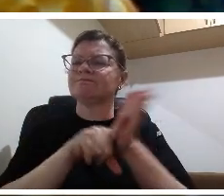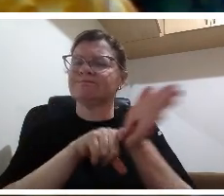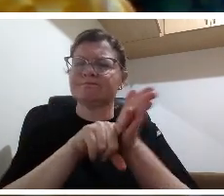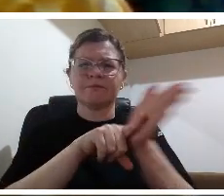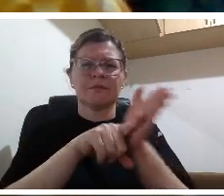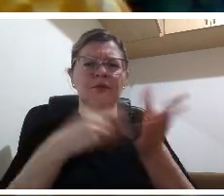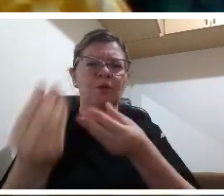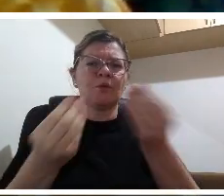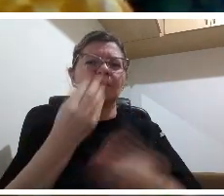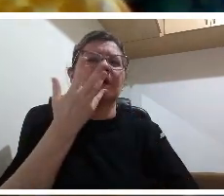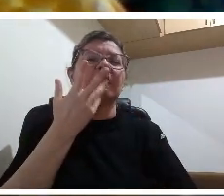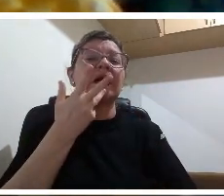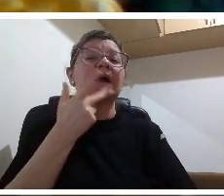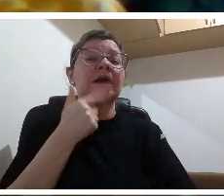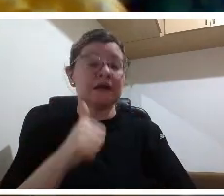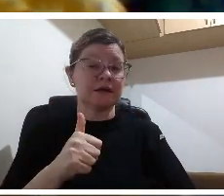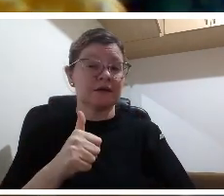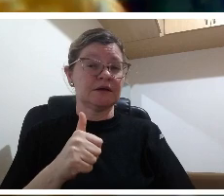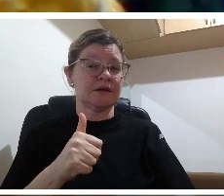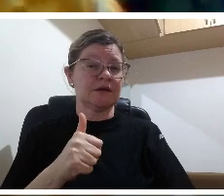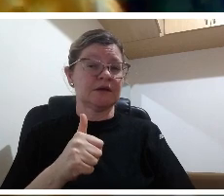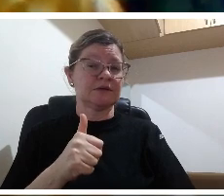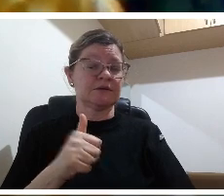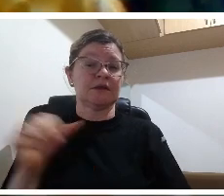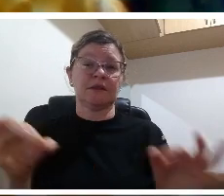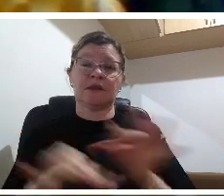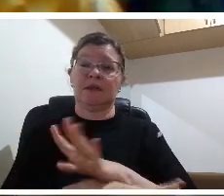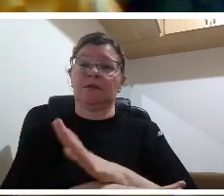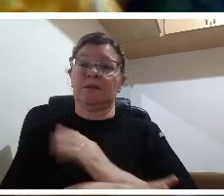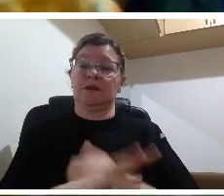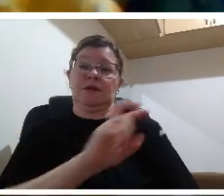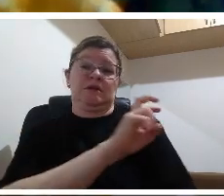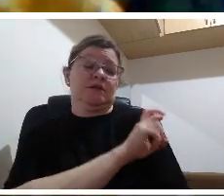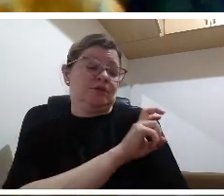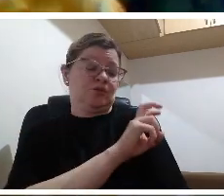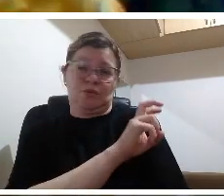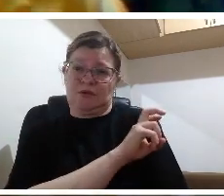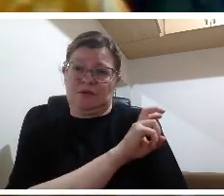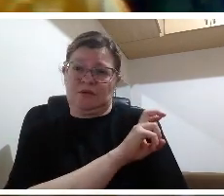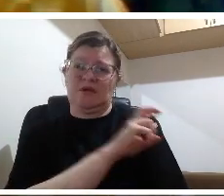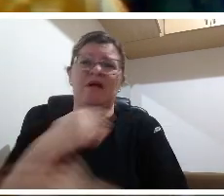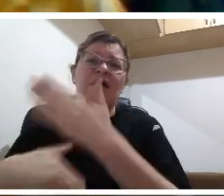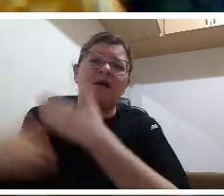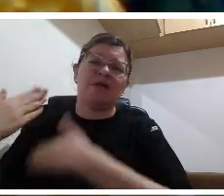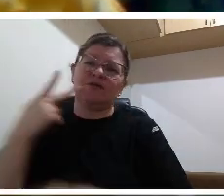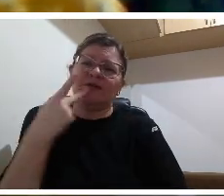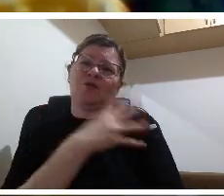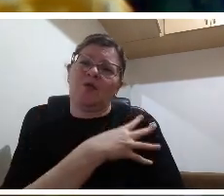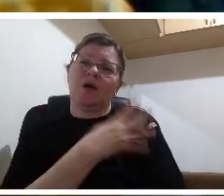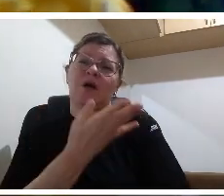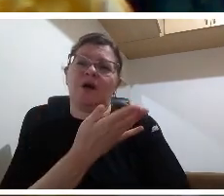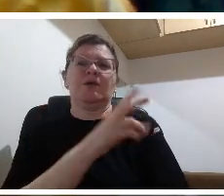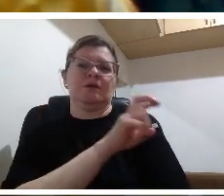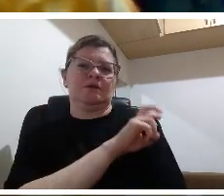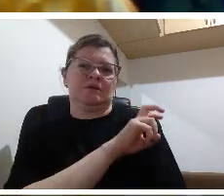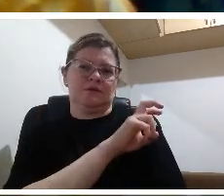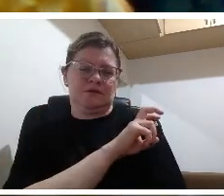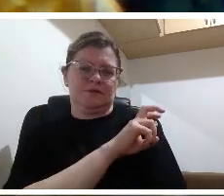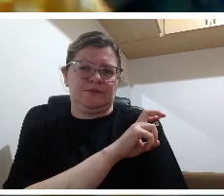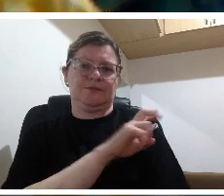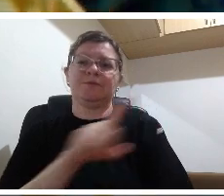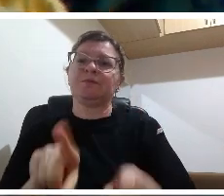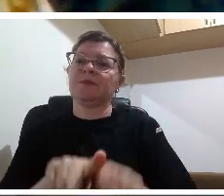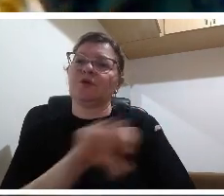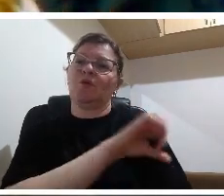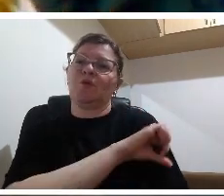oitava série aí a gente tem todo o contexto do ensino de nove anos que começou lá em 2007 e